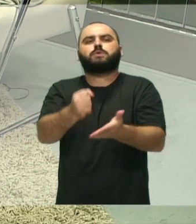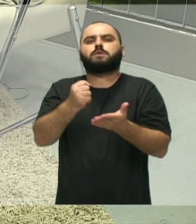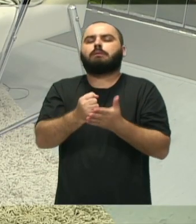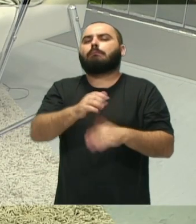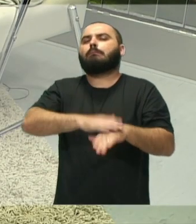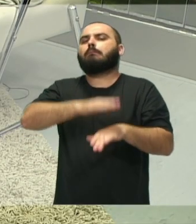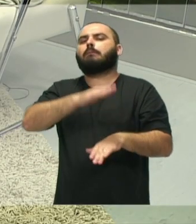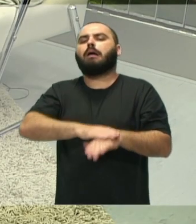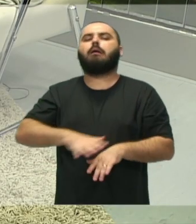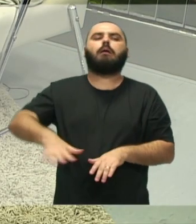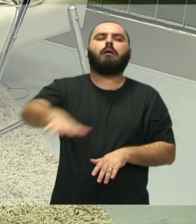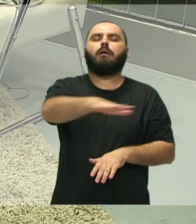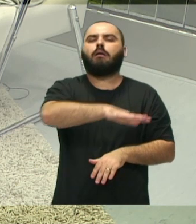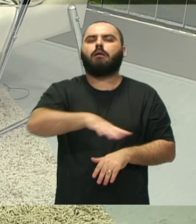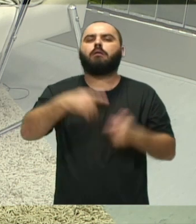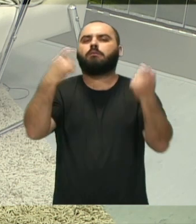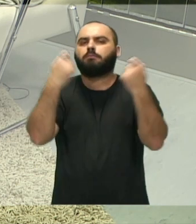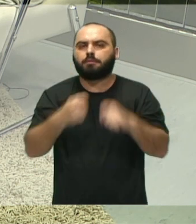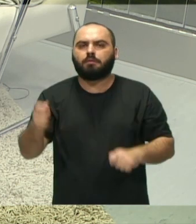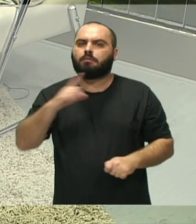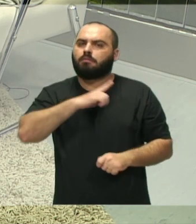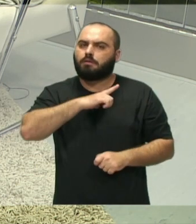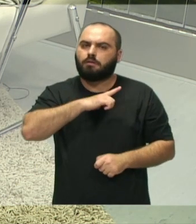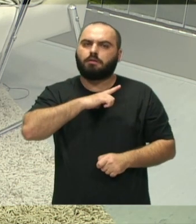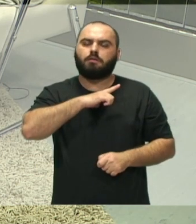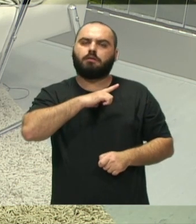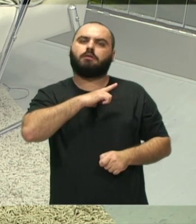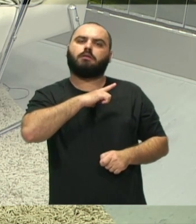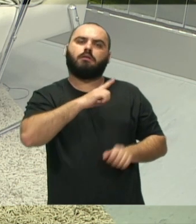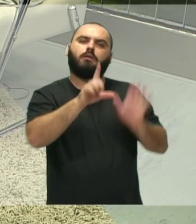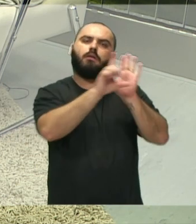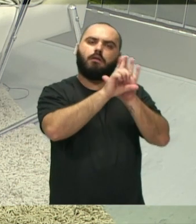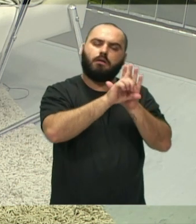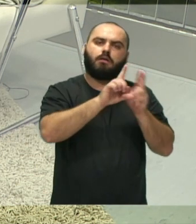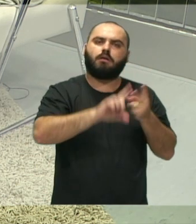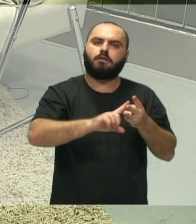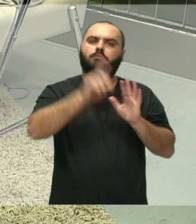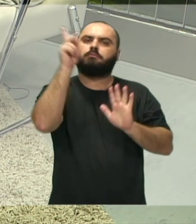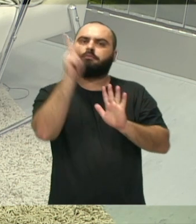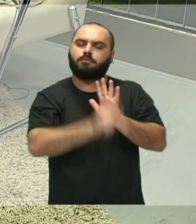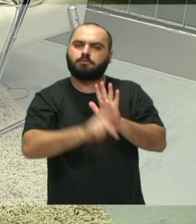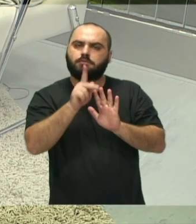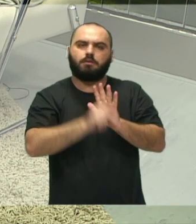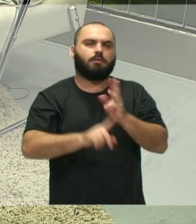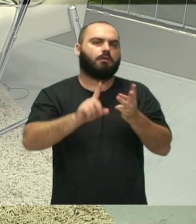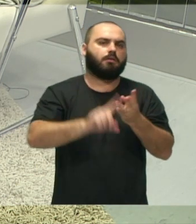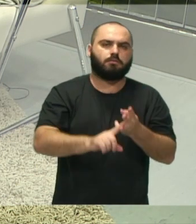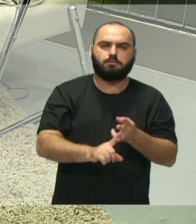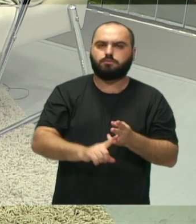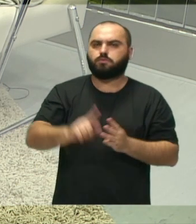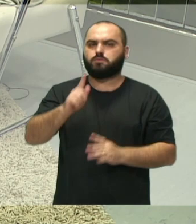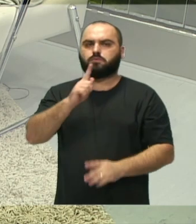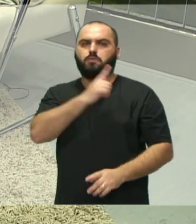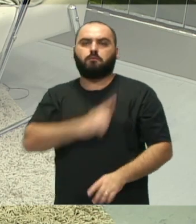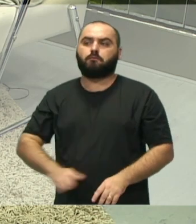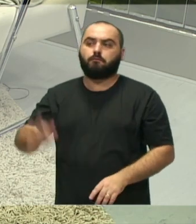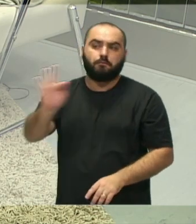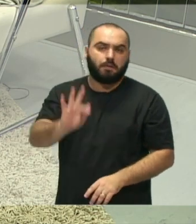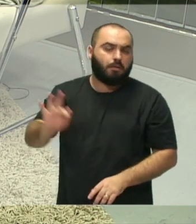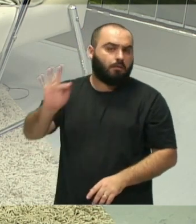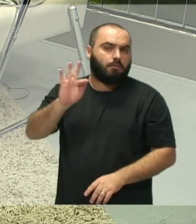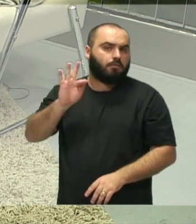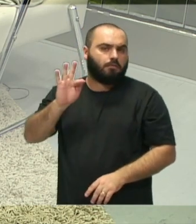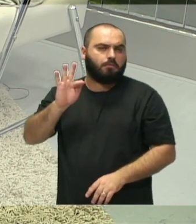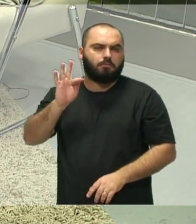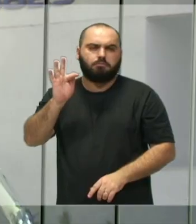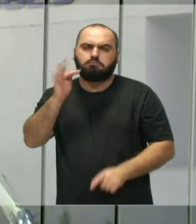sem esperar que venham iniciativas, venham leis e venham programas do governo federal, que nem sempre acontece, Qual a importância